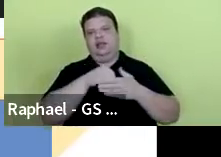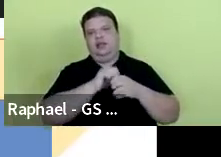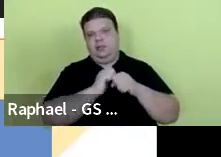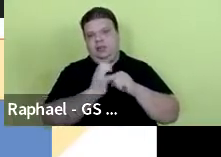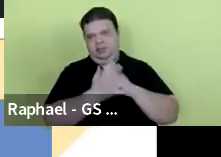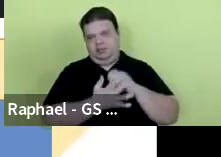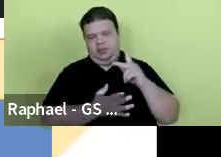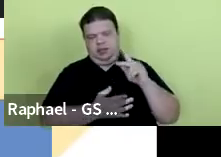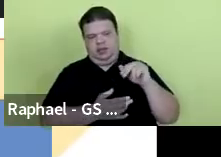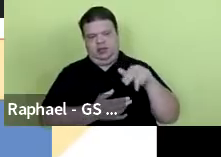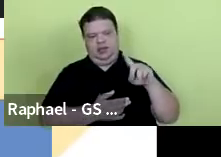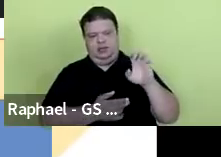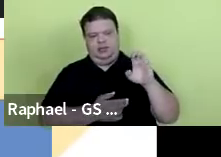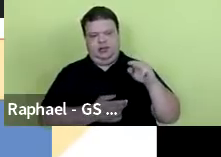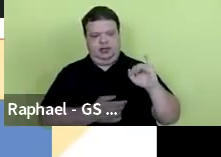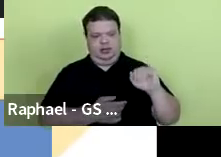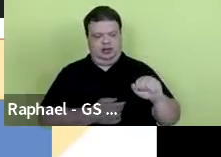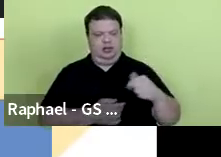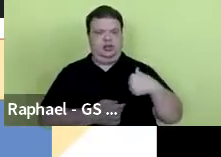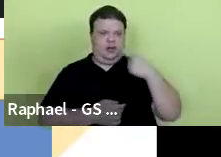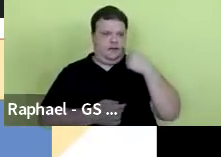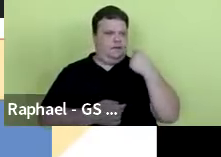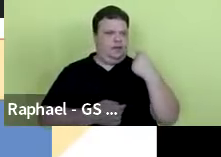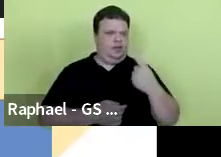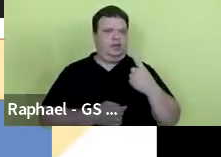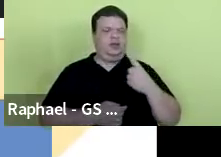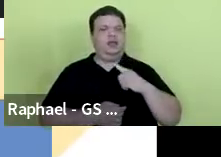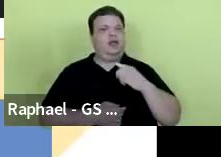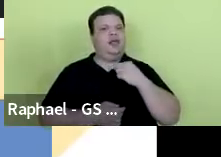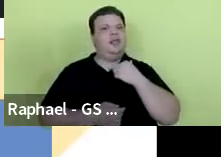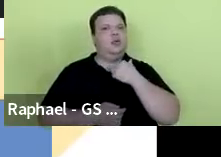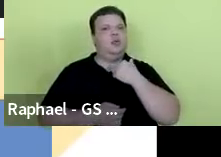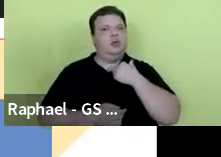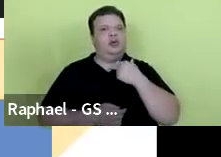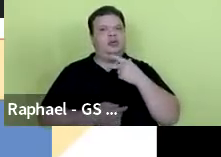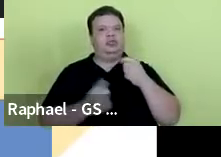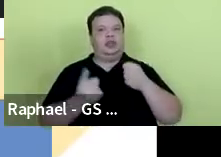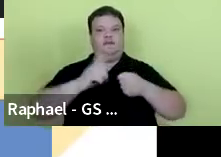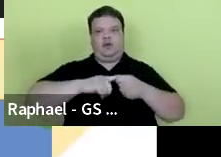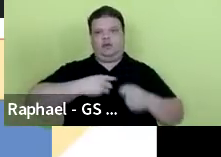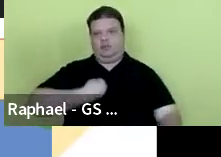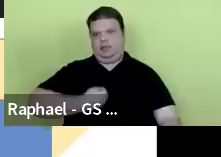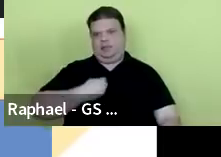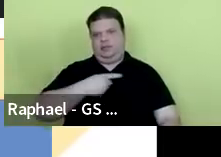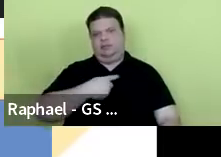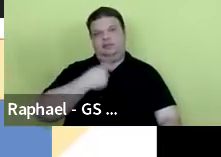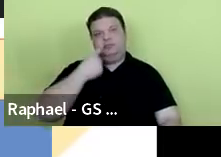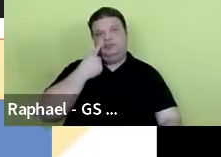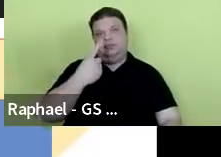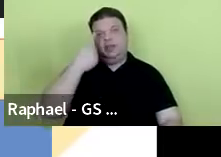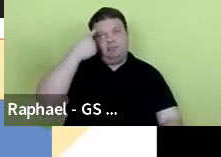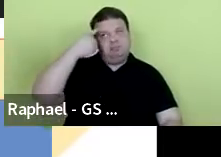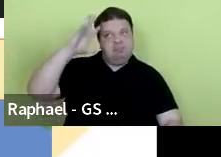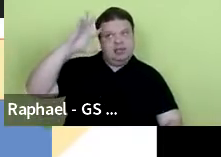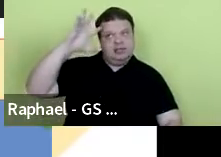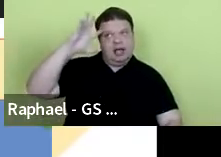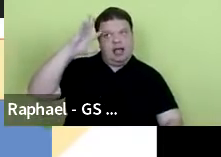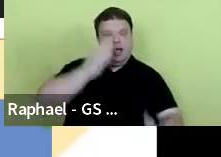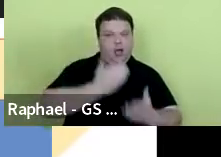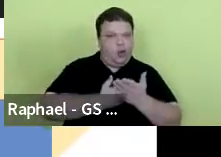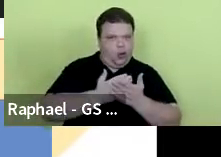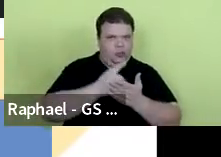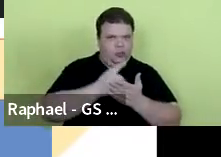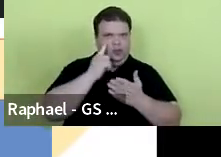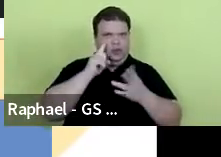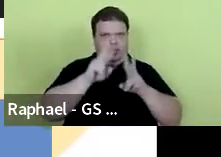que a gente via que não poderíamos voltar ao presencial, a gente começou a pensar, o pessoal aí da vice